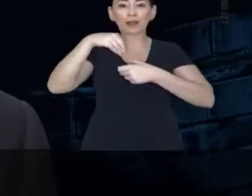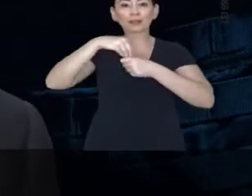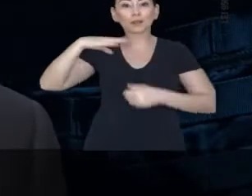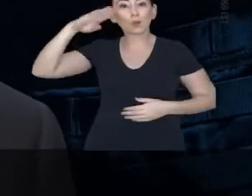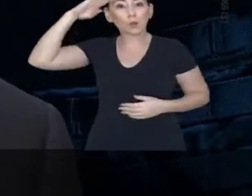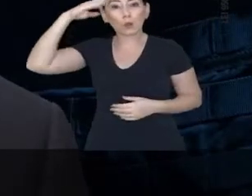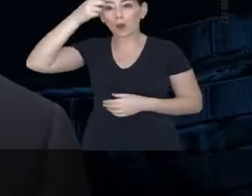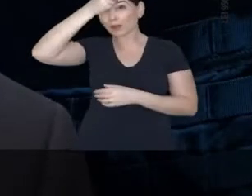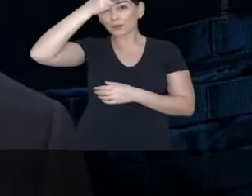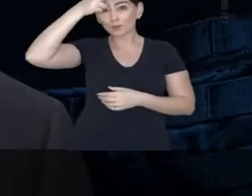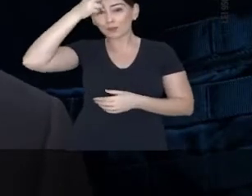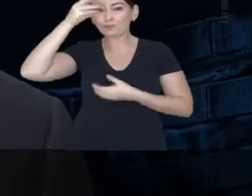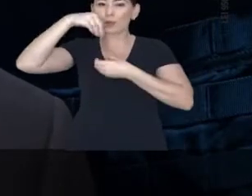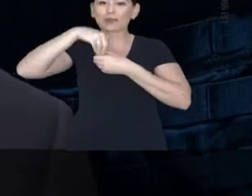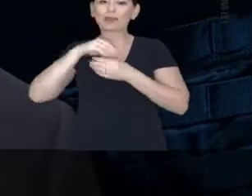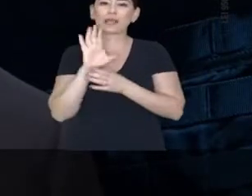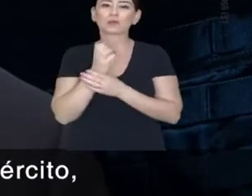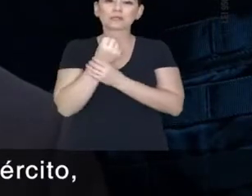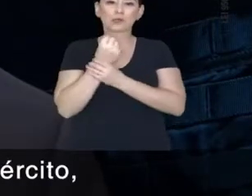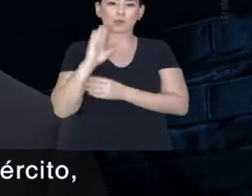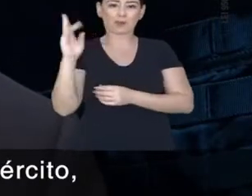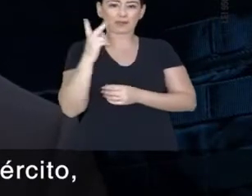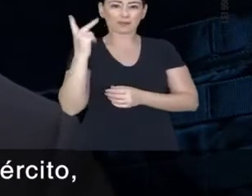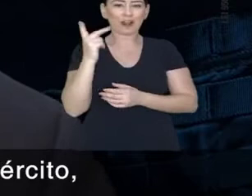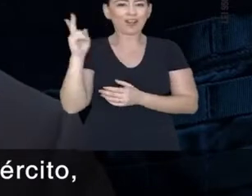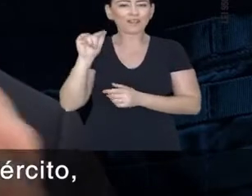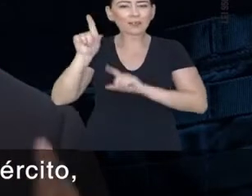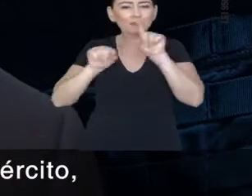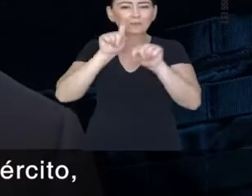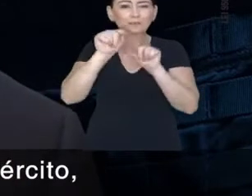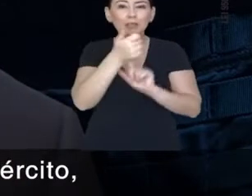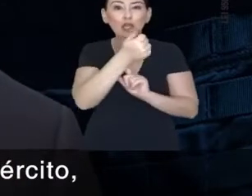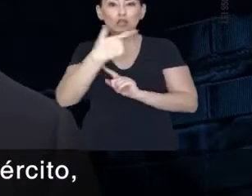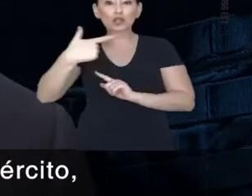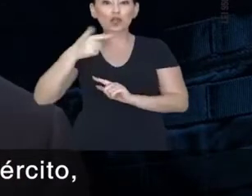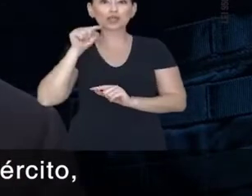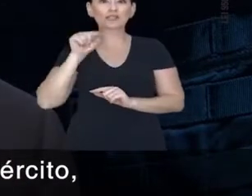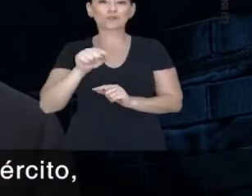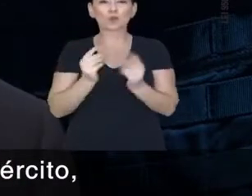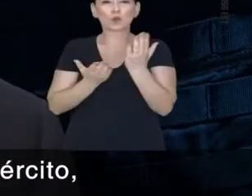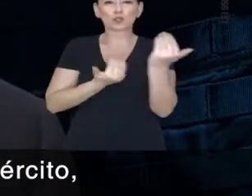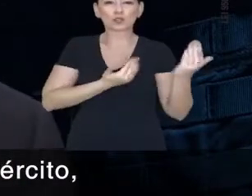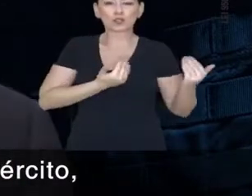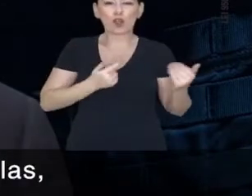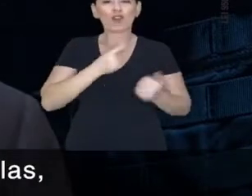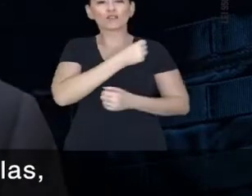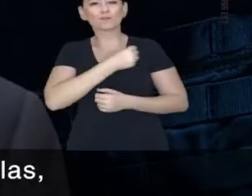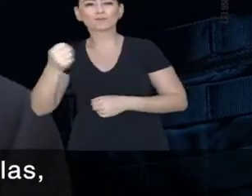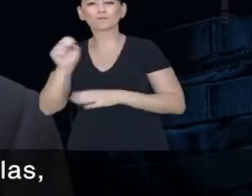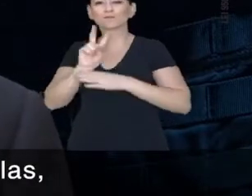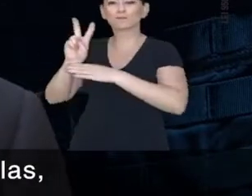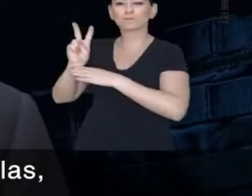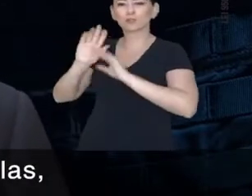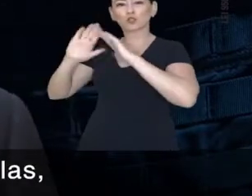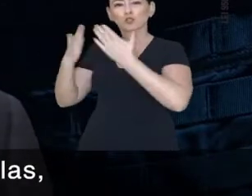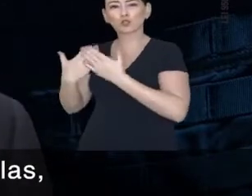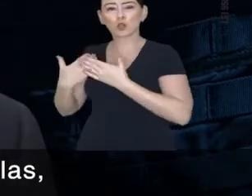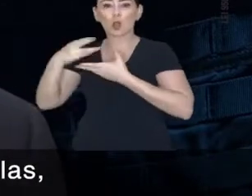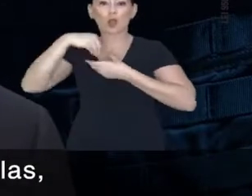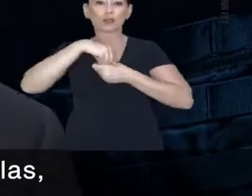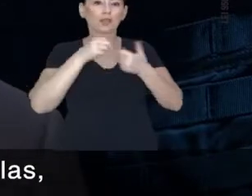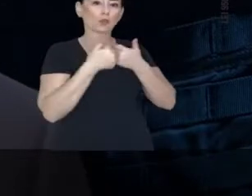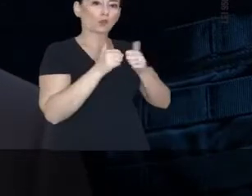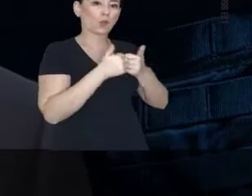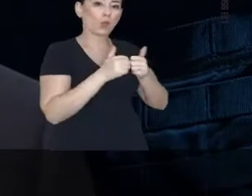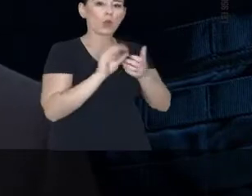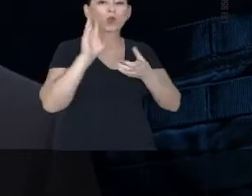a Guarda Municipal na segurança de Belo Horizonte. Vamos contratar 12 mil jovens, um pequeno exército, para garantir a segurança na porta das